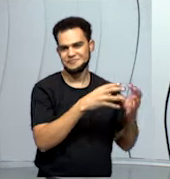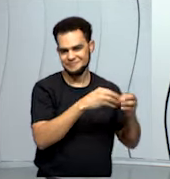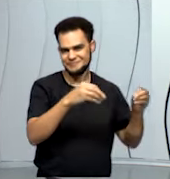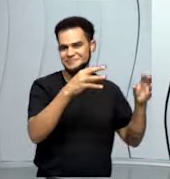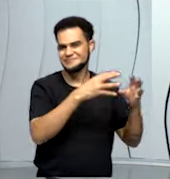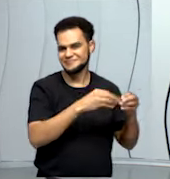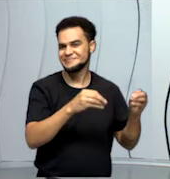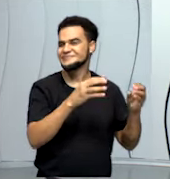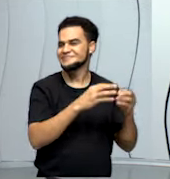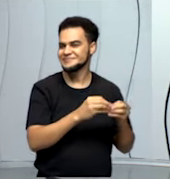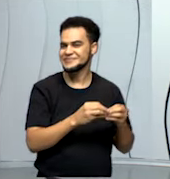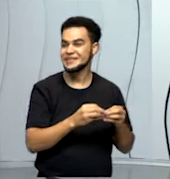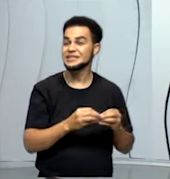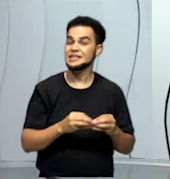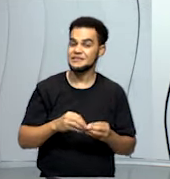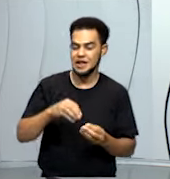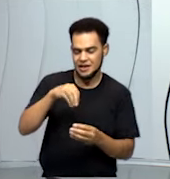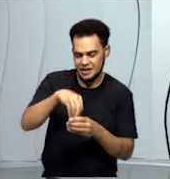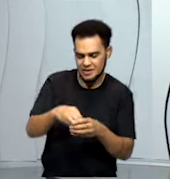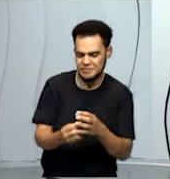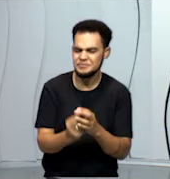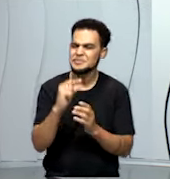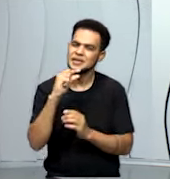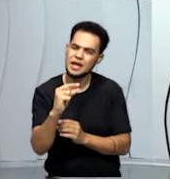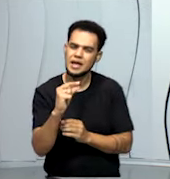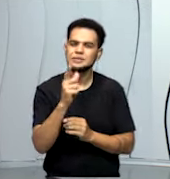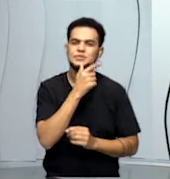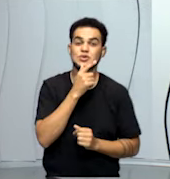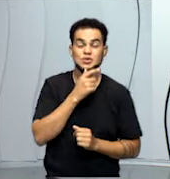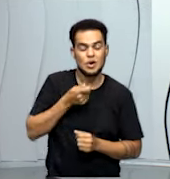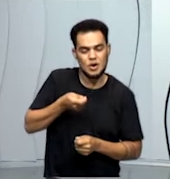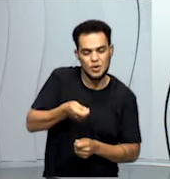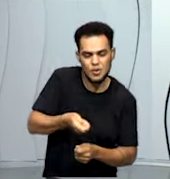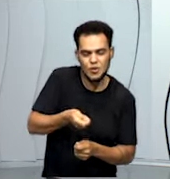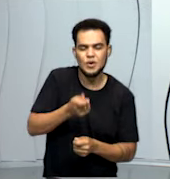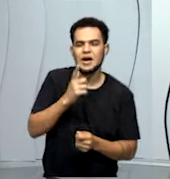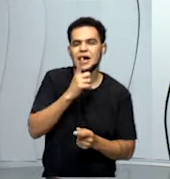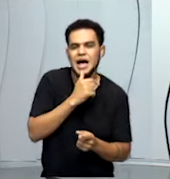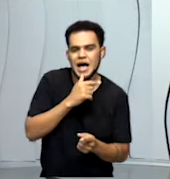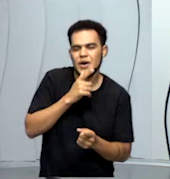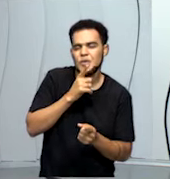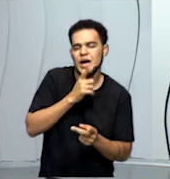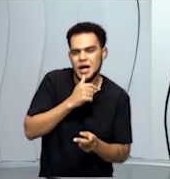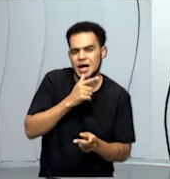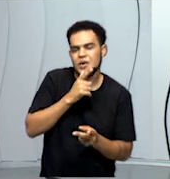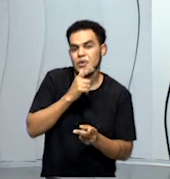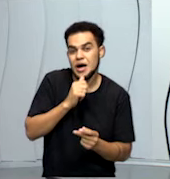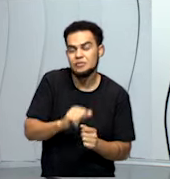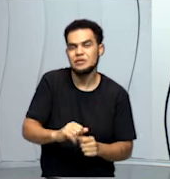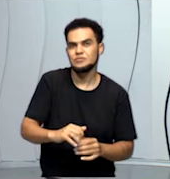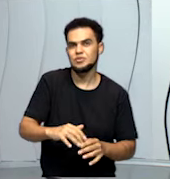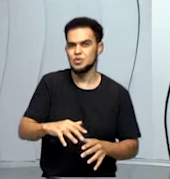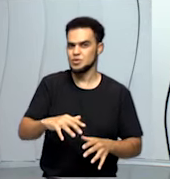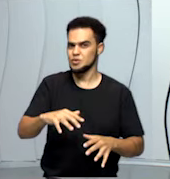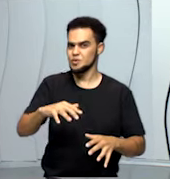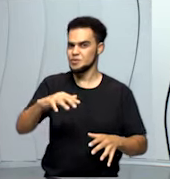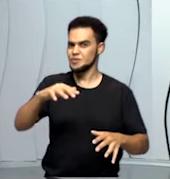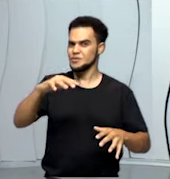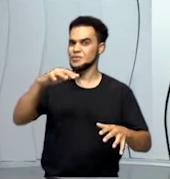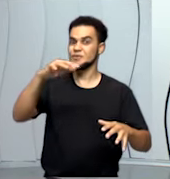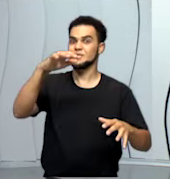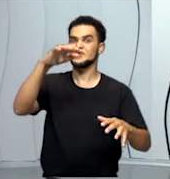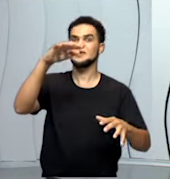uma plantinha pequenininha, ela tem que ser regada com frequência, até ficar grande e